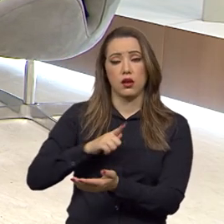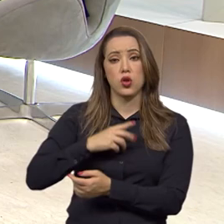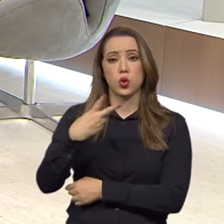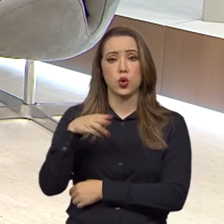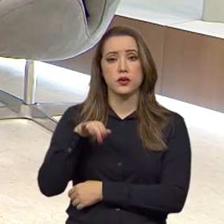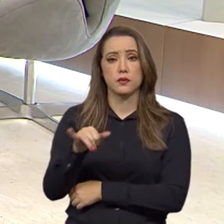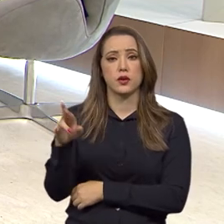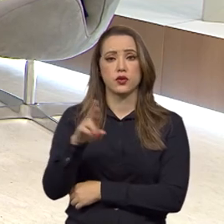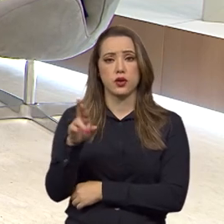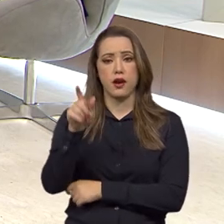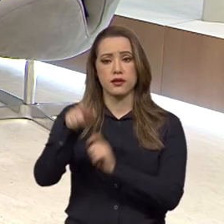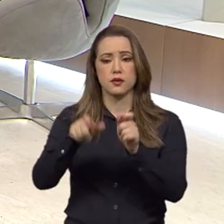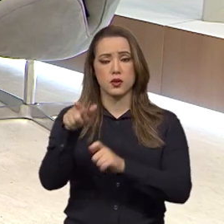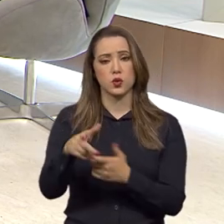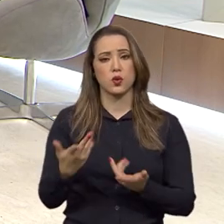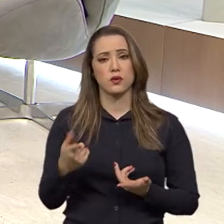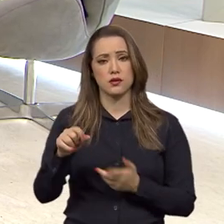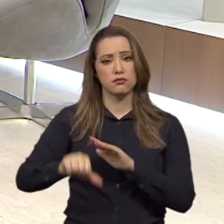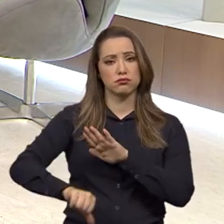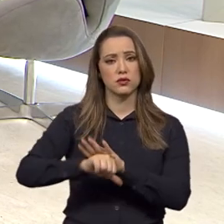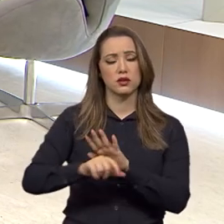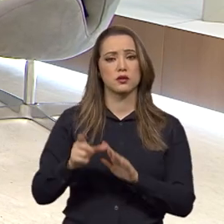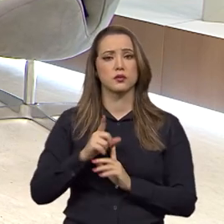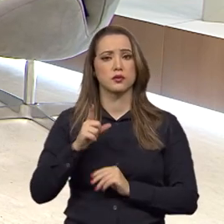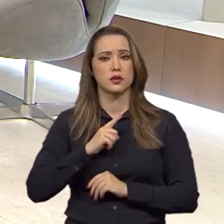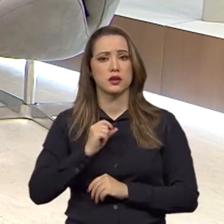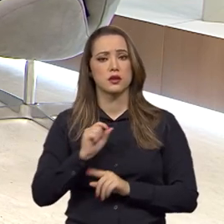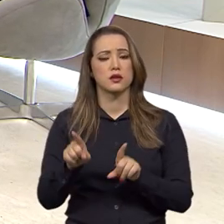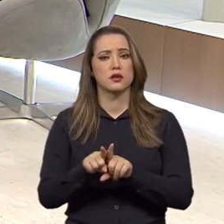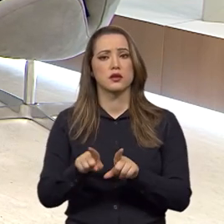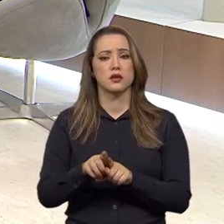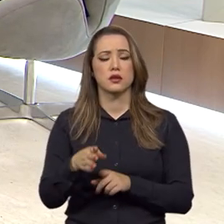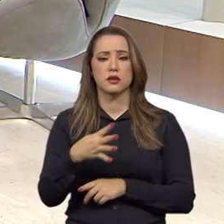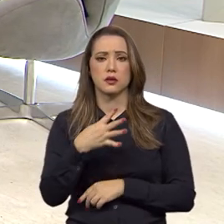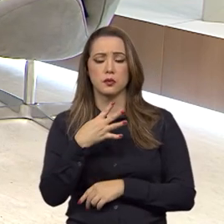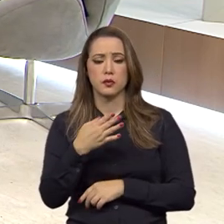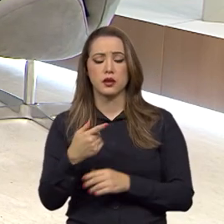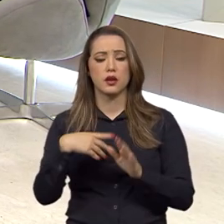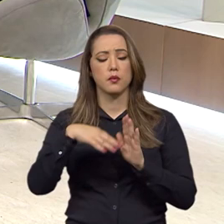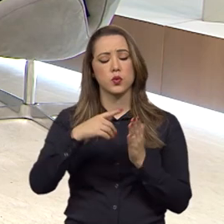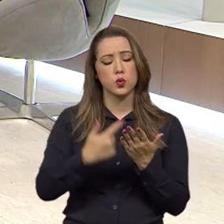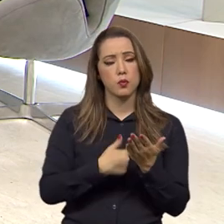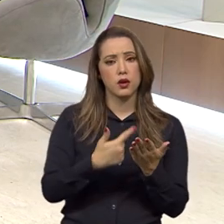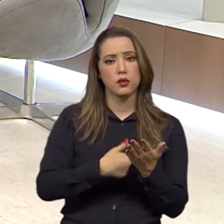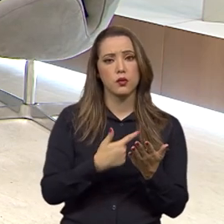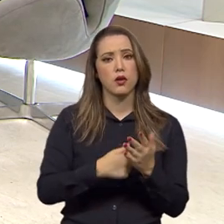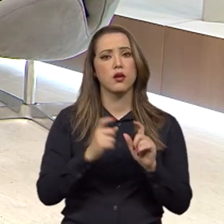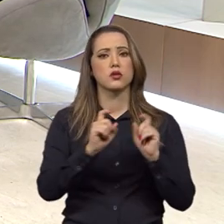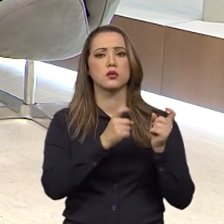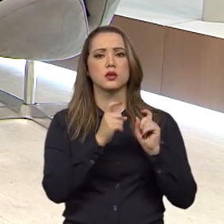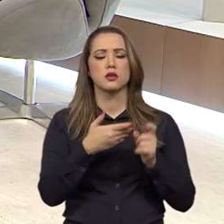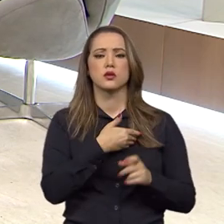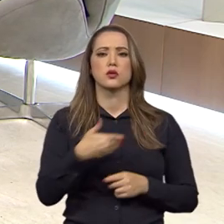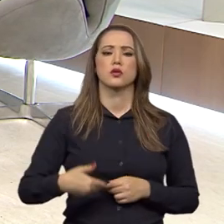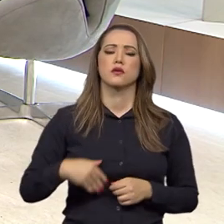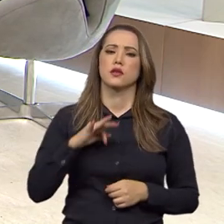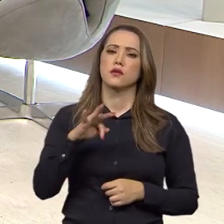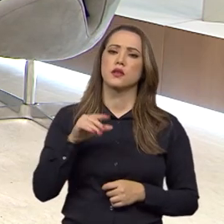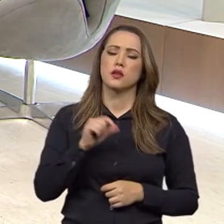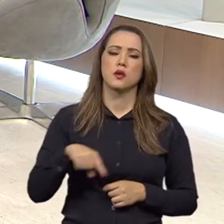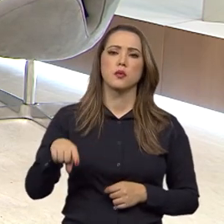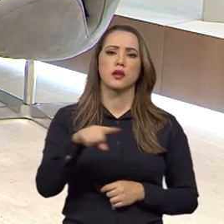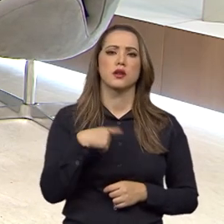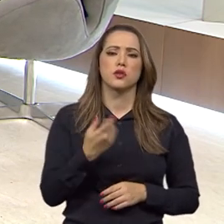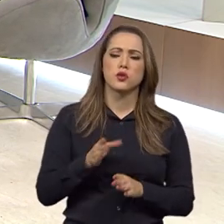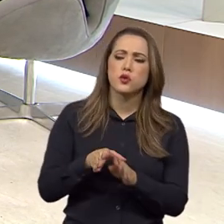de contratação sustentável com o governo federal, com a administração pública federal, para que nós